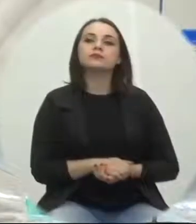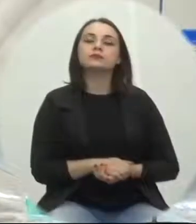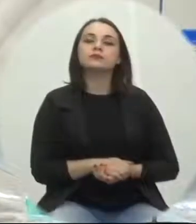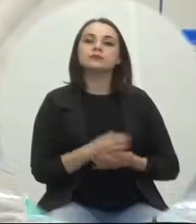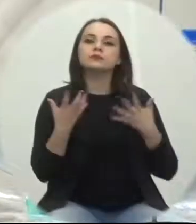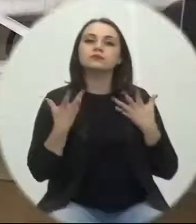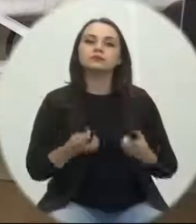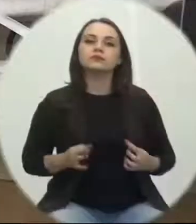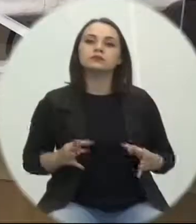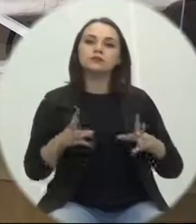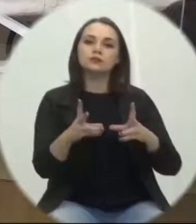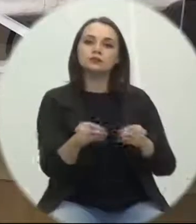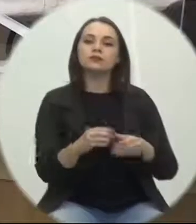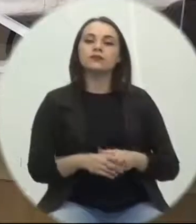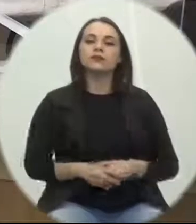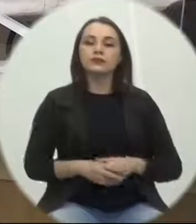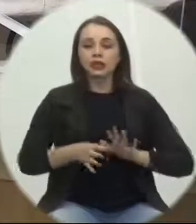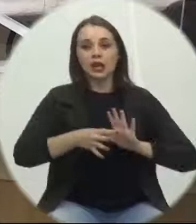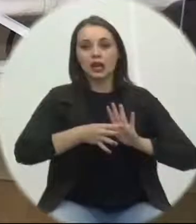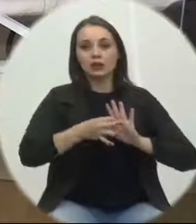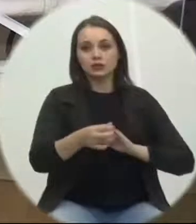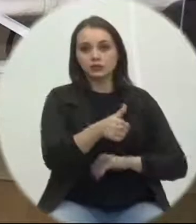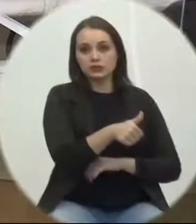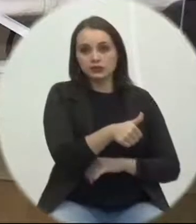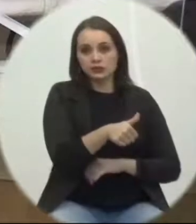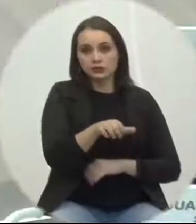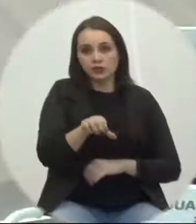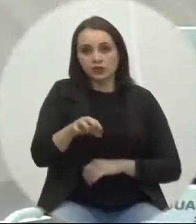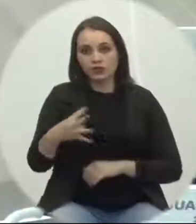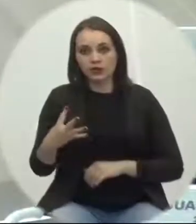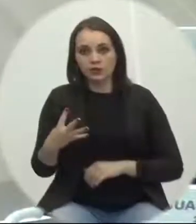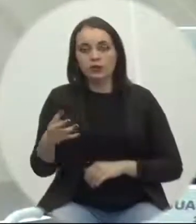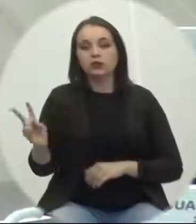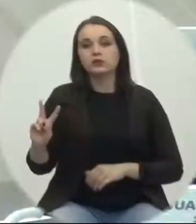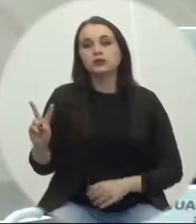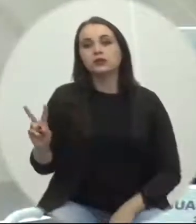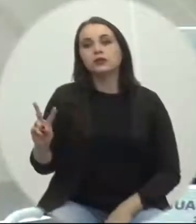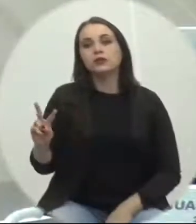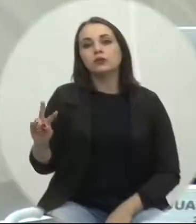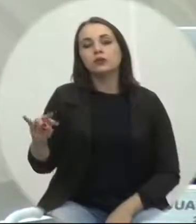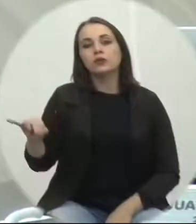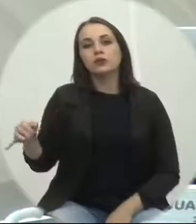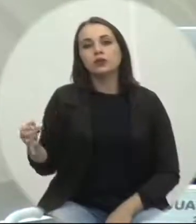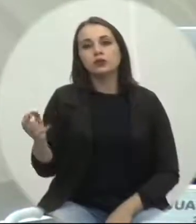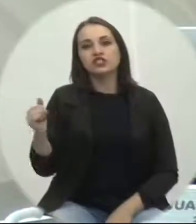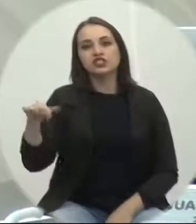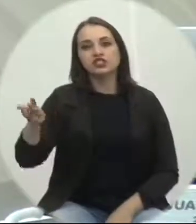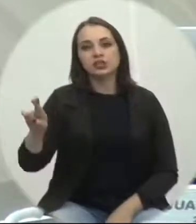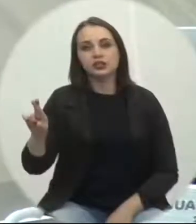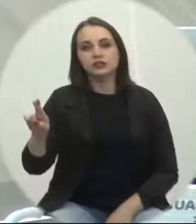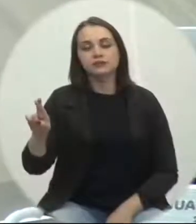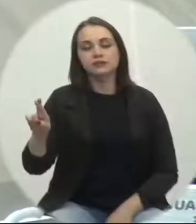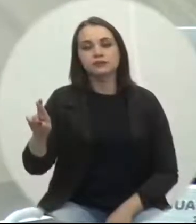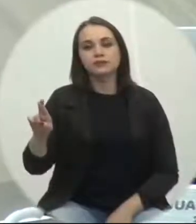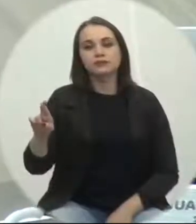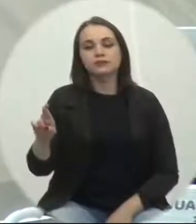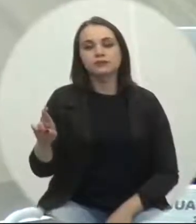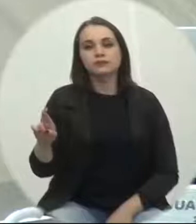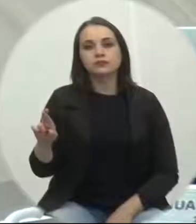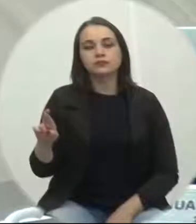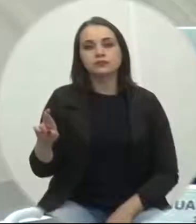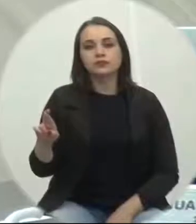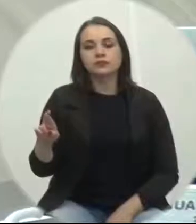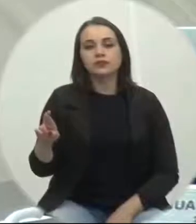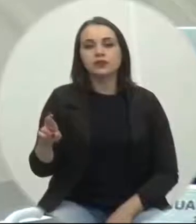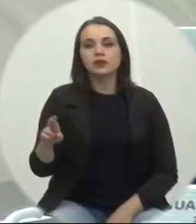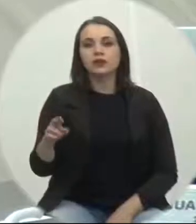Aprovado por unanimidade. Indicação 194-20-21, autor, vereador, pastor Jair Alexandre, instalação